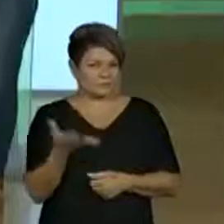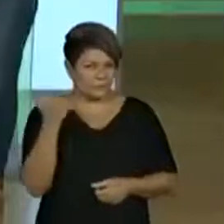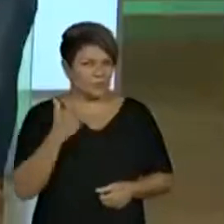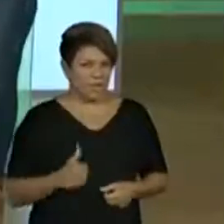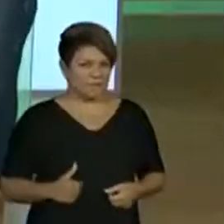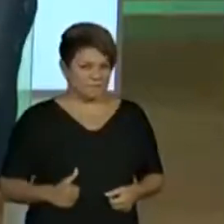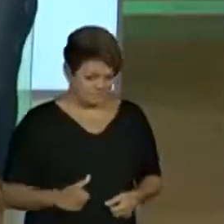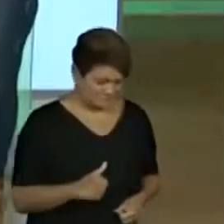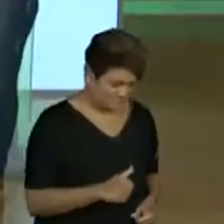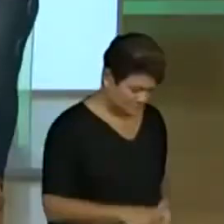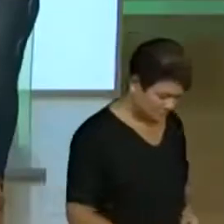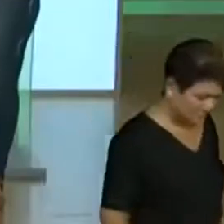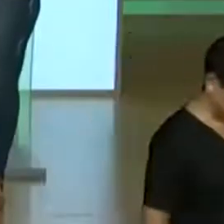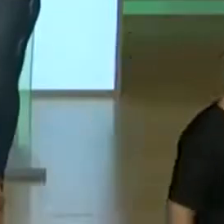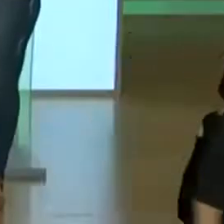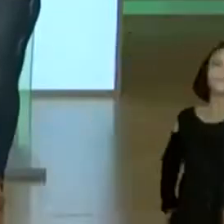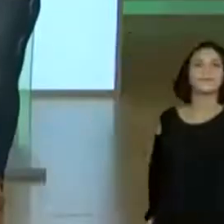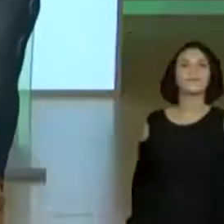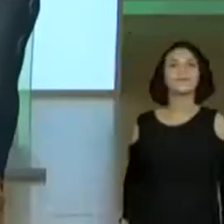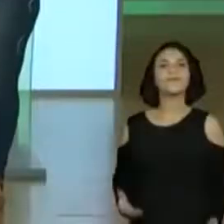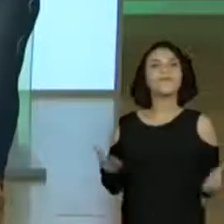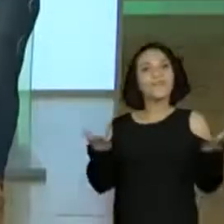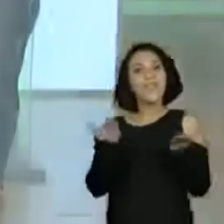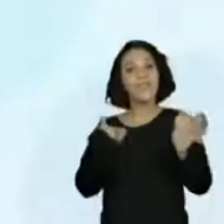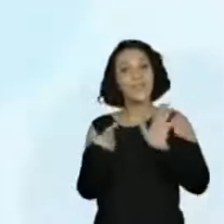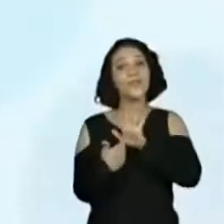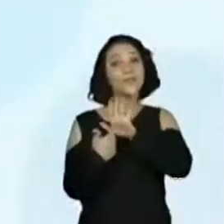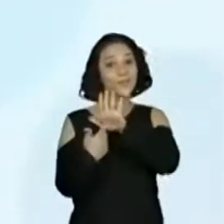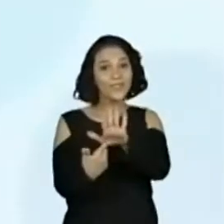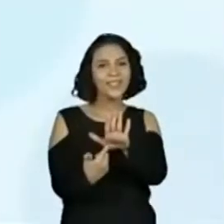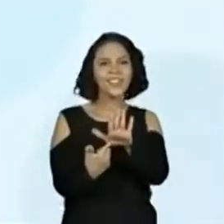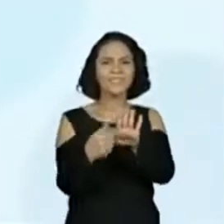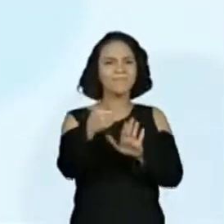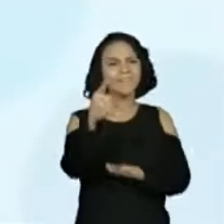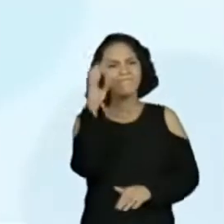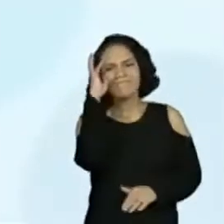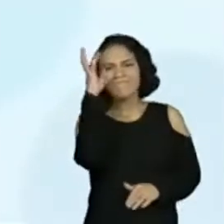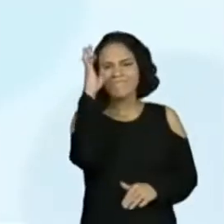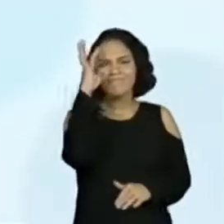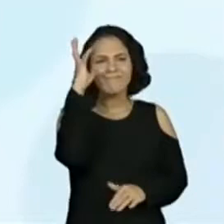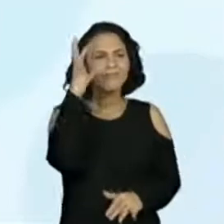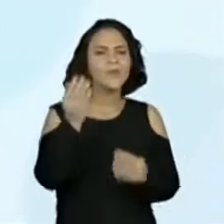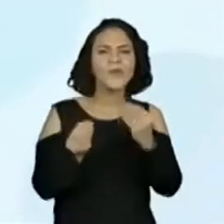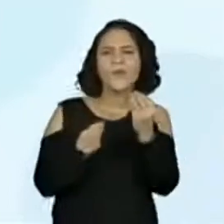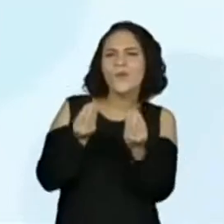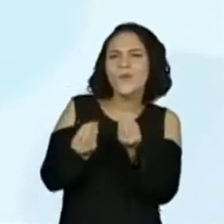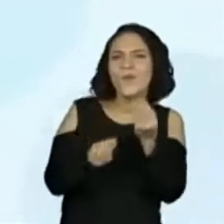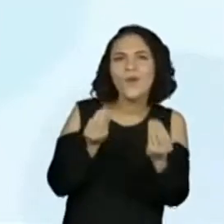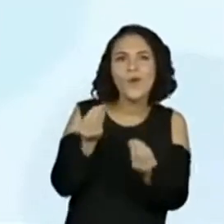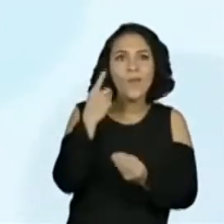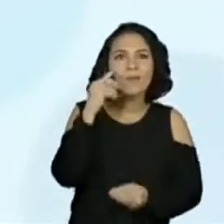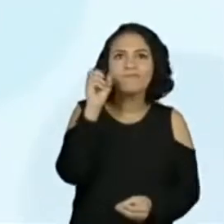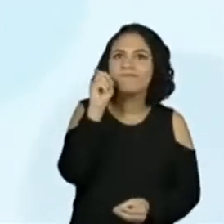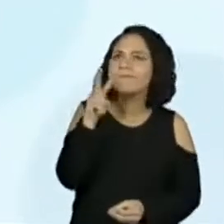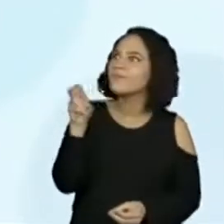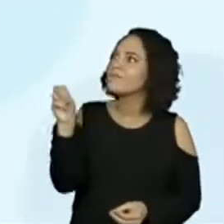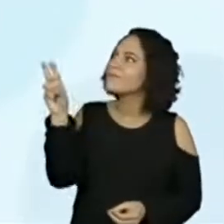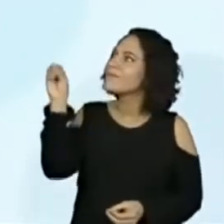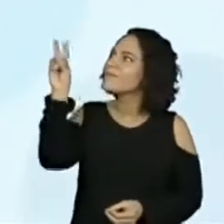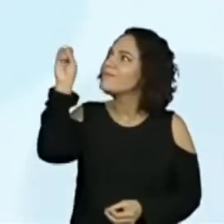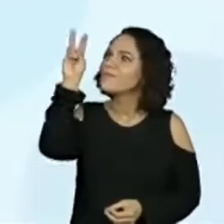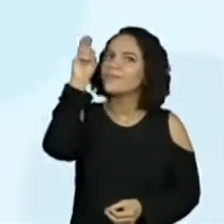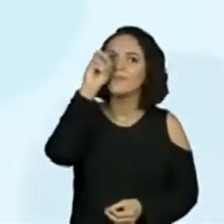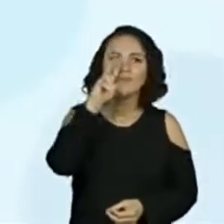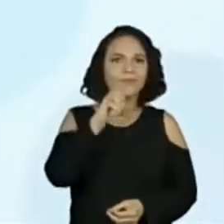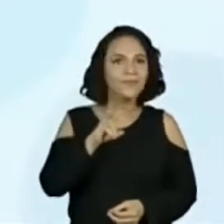lá, professora? vou mostrar aí para vocês. Vão pensando, olhando isso aí, tudinho que está aparecendo na